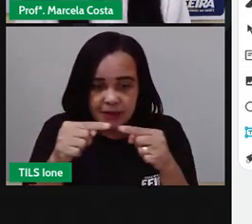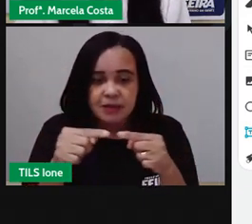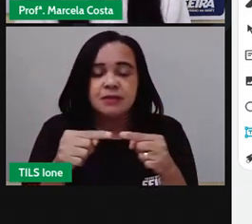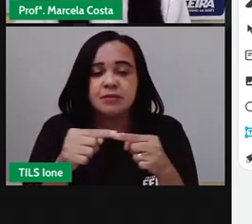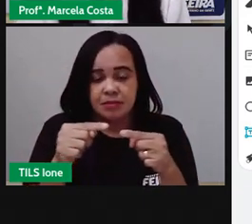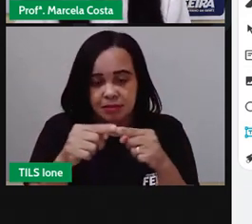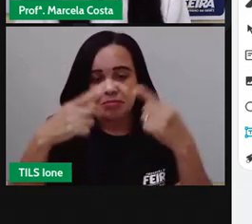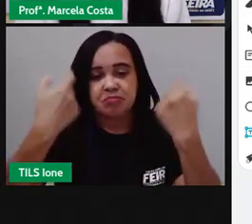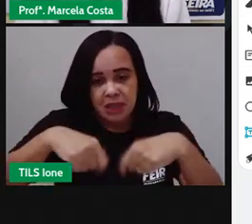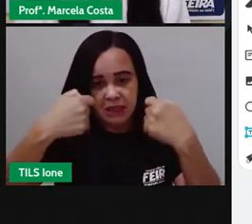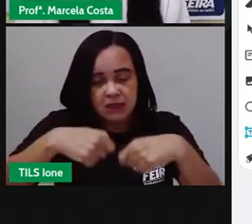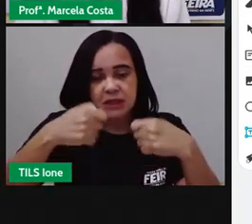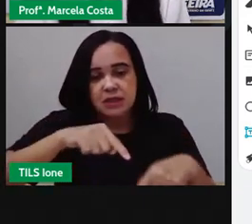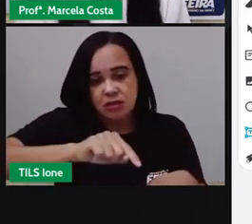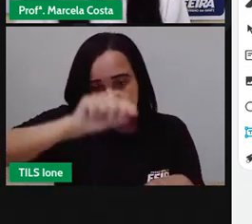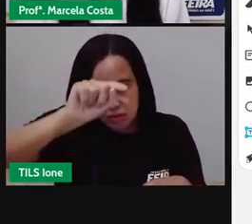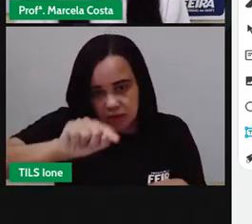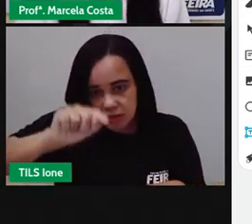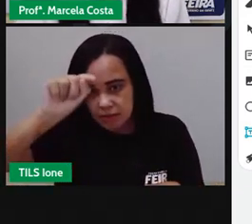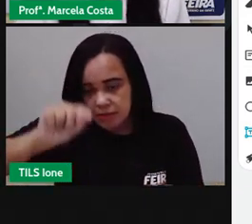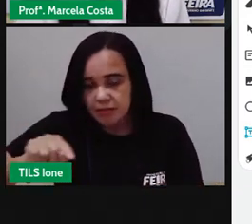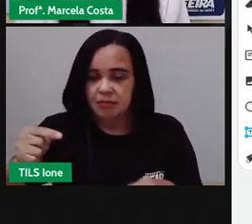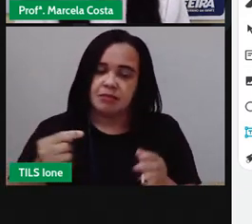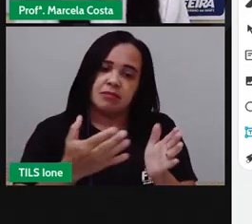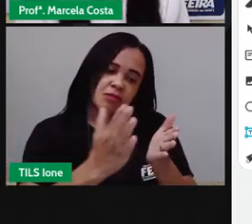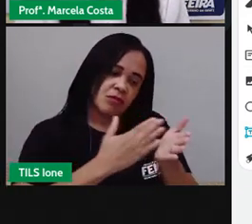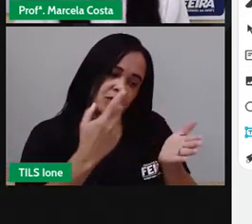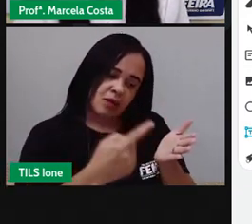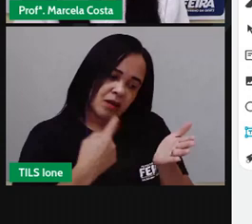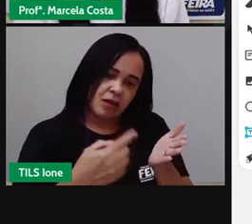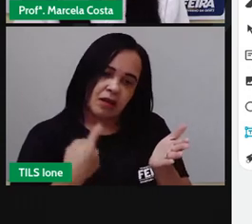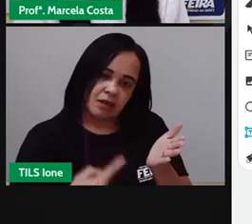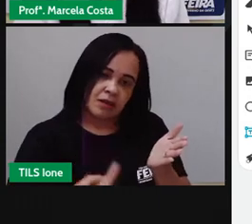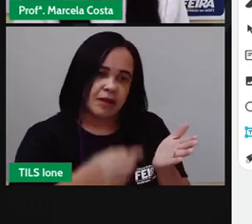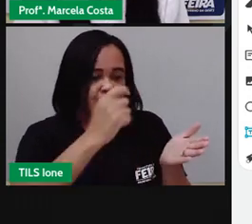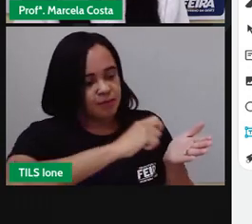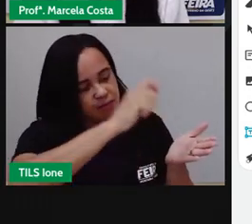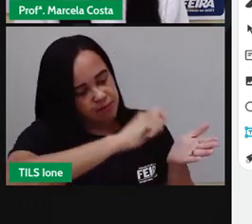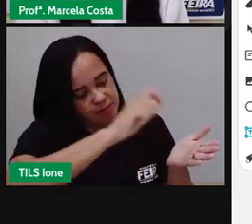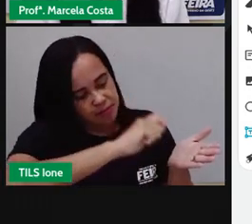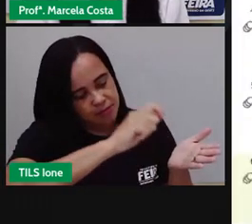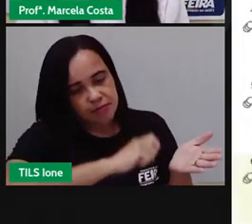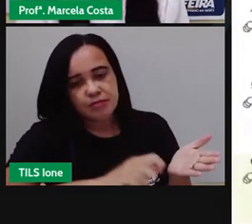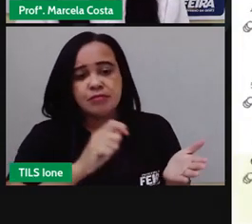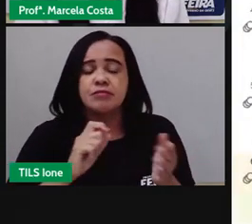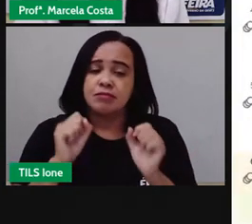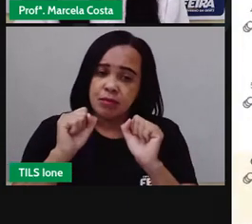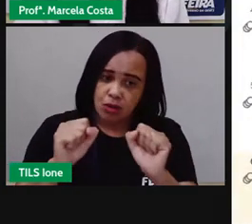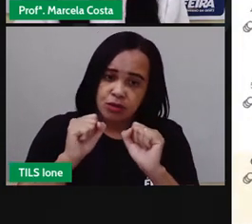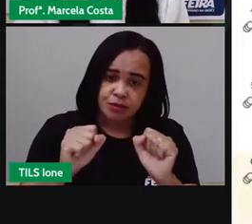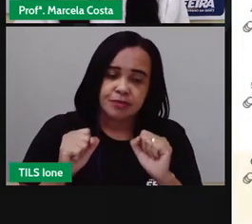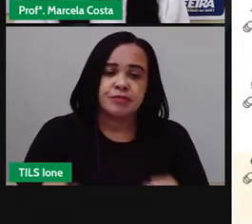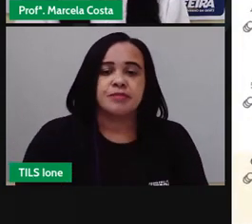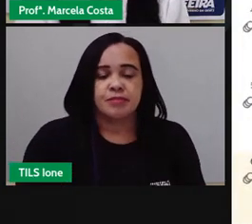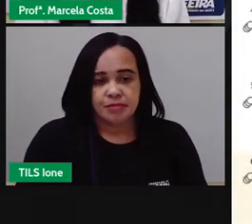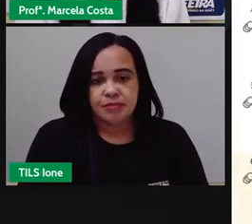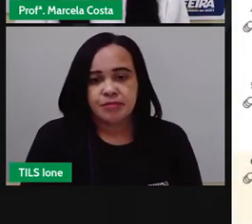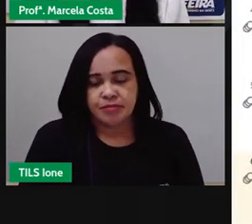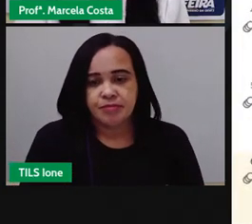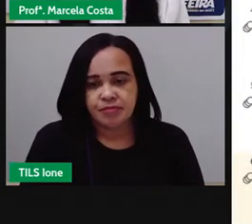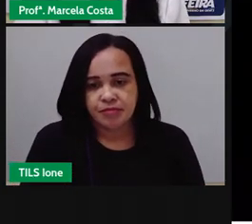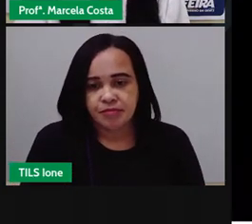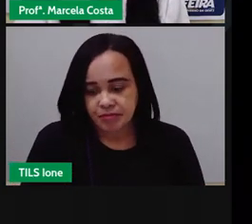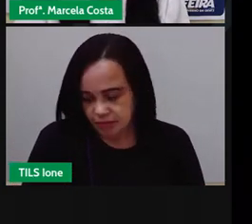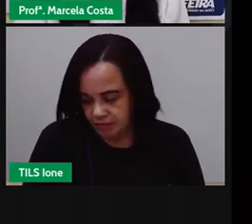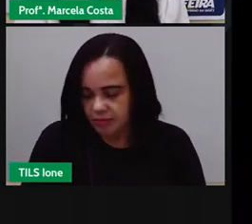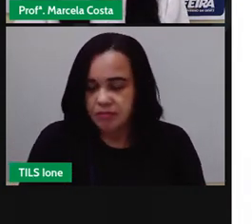gráfico você pode escrever aí no seu caderno desse gráfico para representar tá bom como nesse